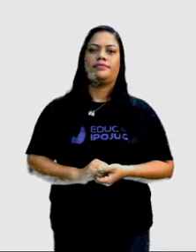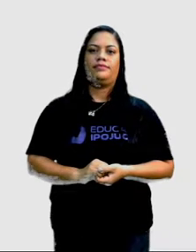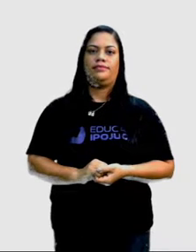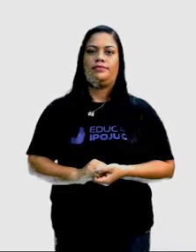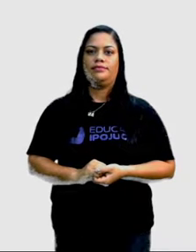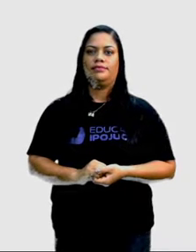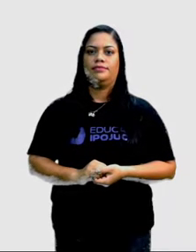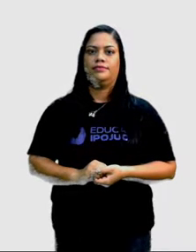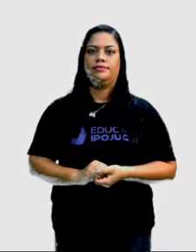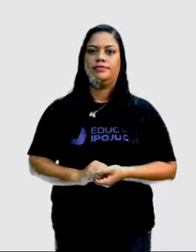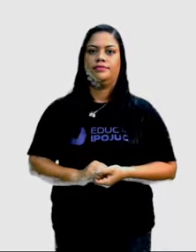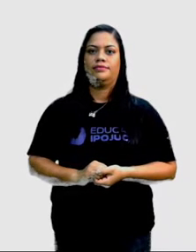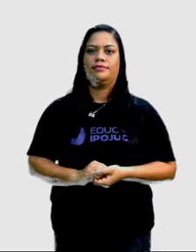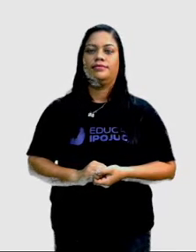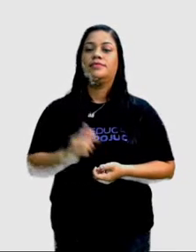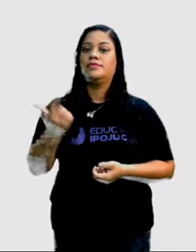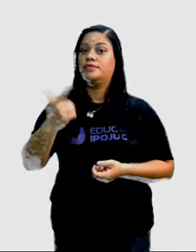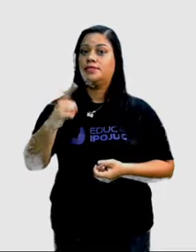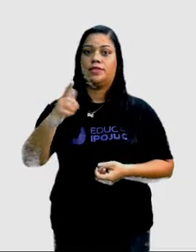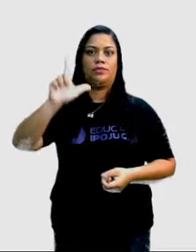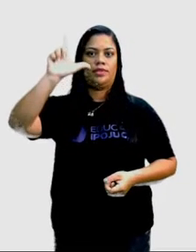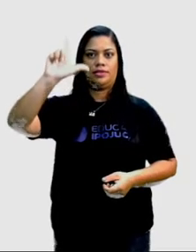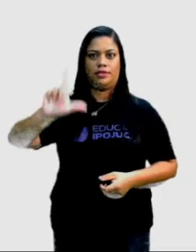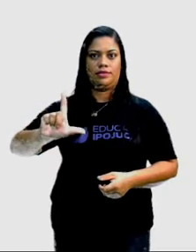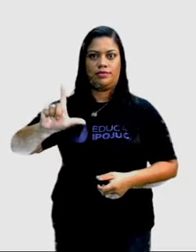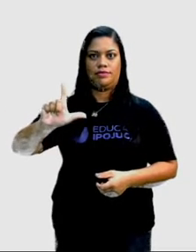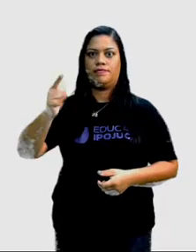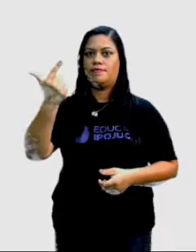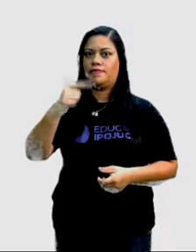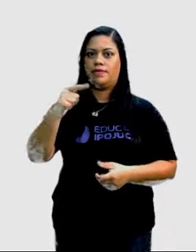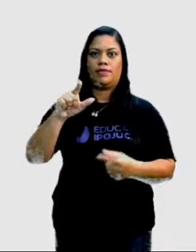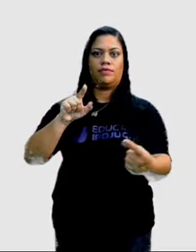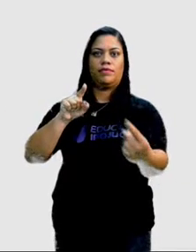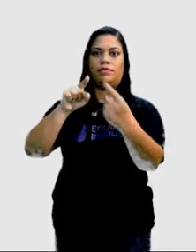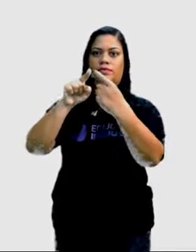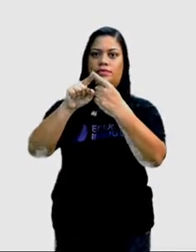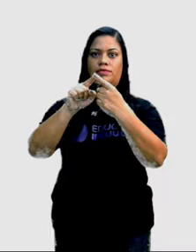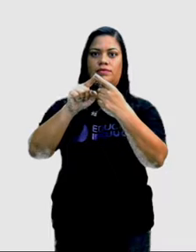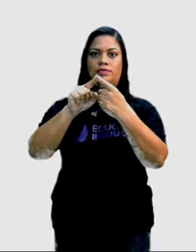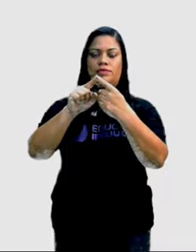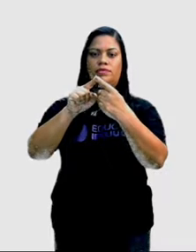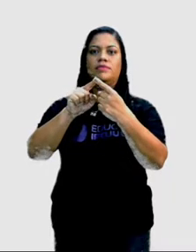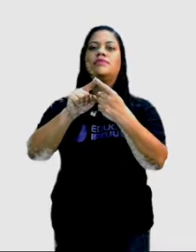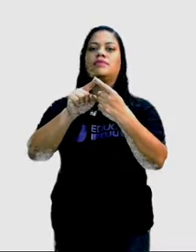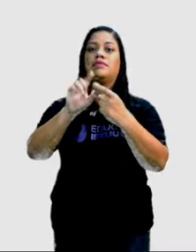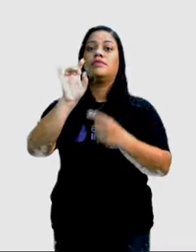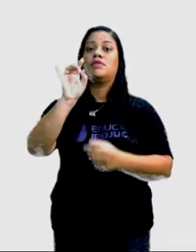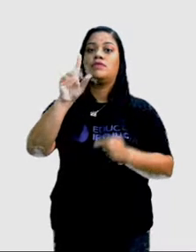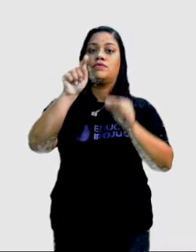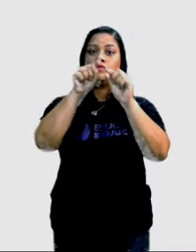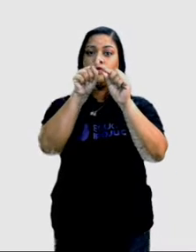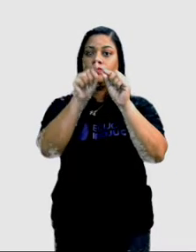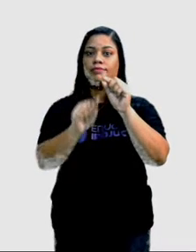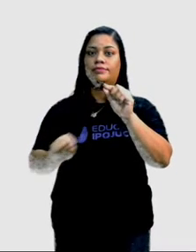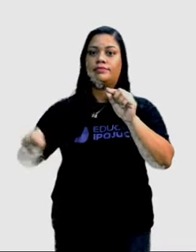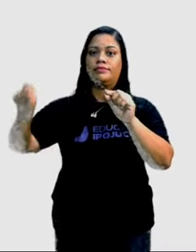contorno, ele não tem vértices, ele não tem arestas, ele é só uma circunferência.